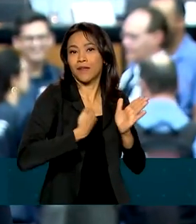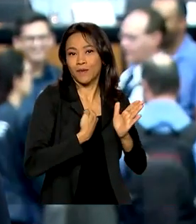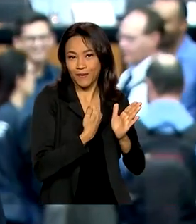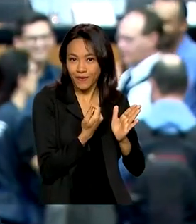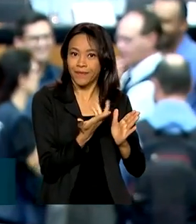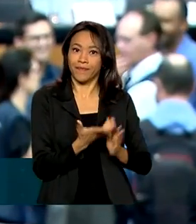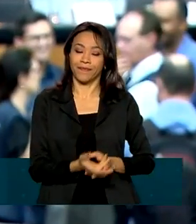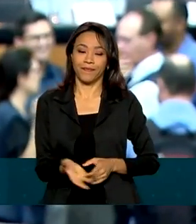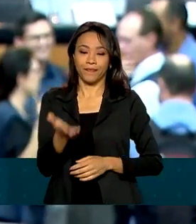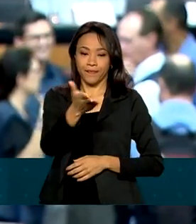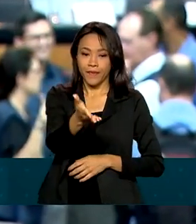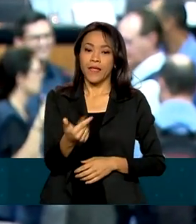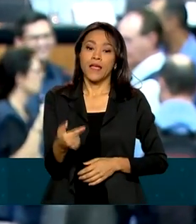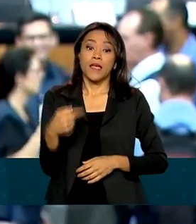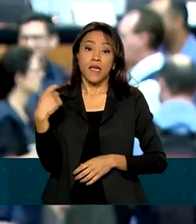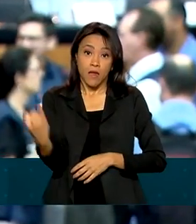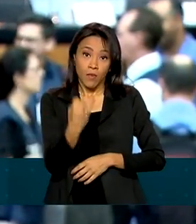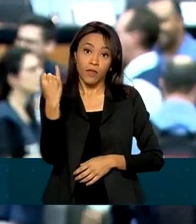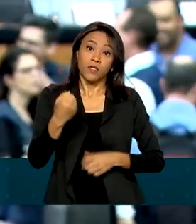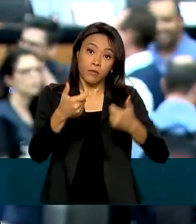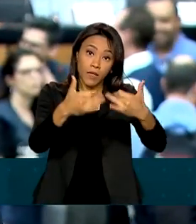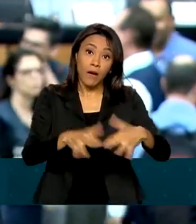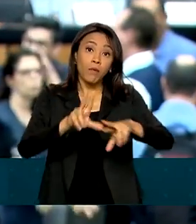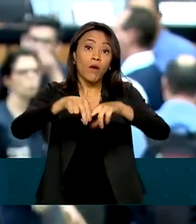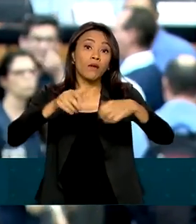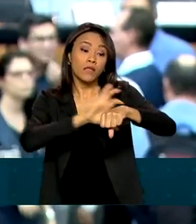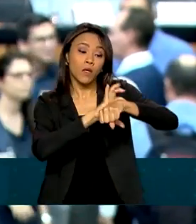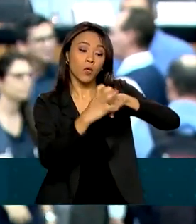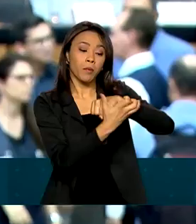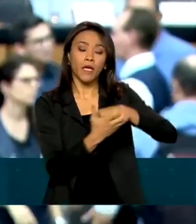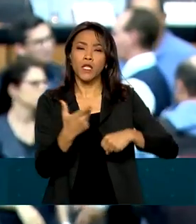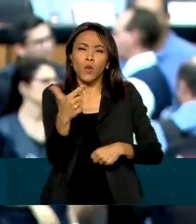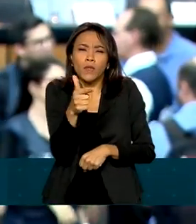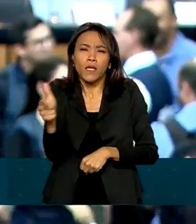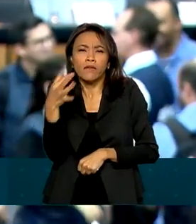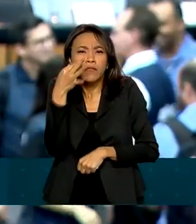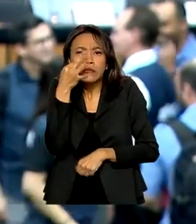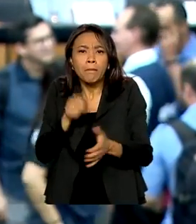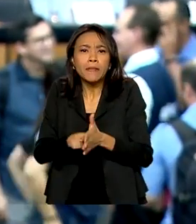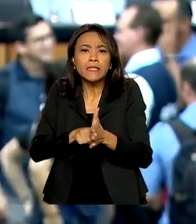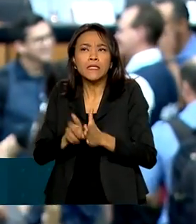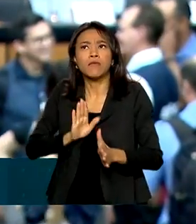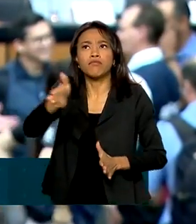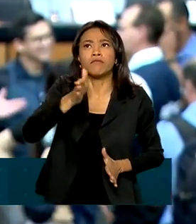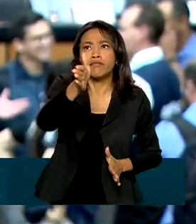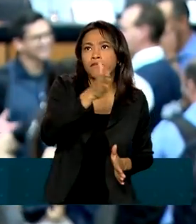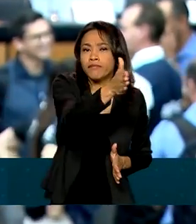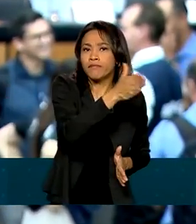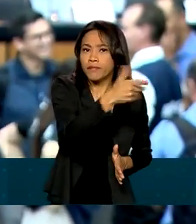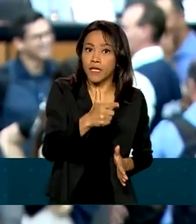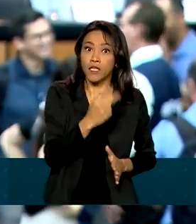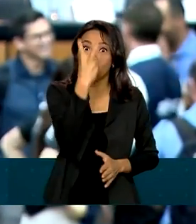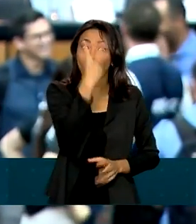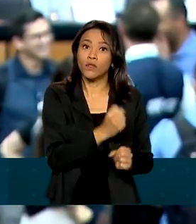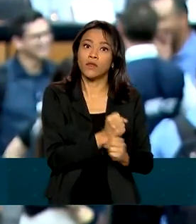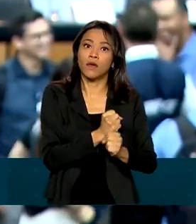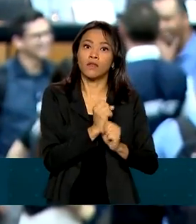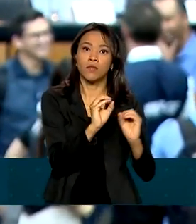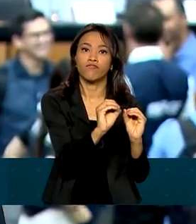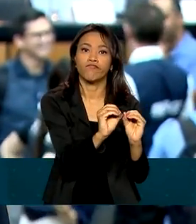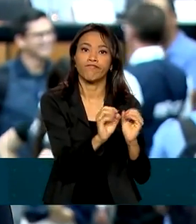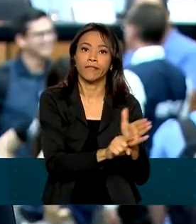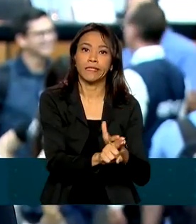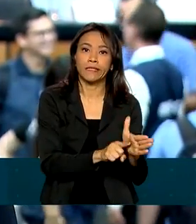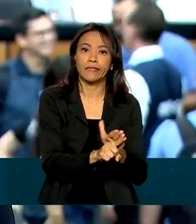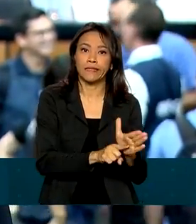frisar que em 2020, por conta da pandemia, a pesquisa não foi a campo e que a gente, então, está com um acúmulo de dois anos de diferença.